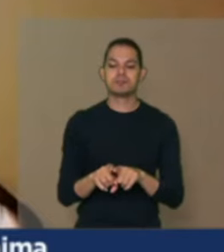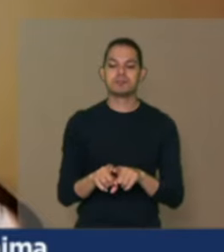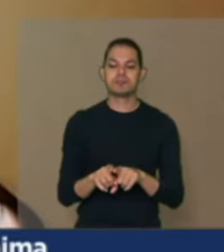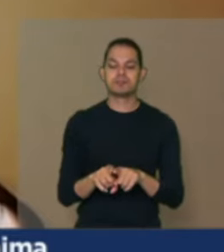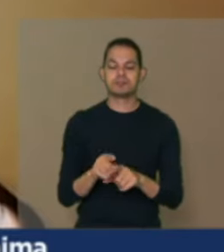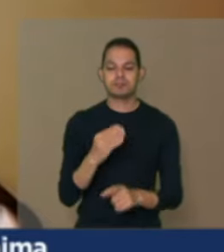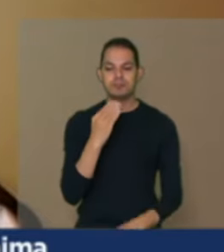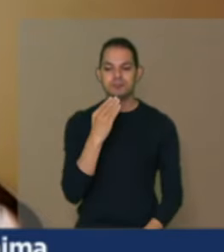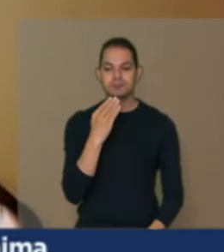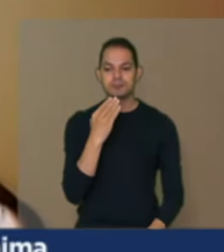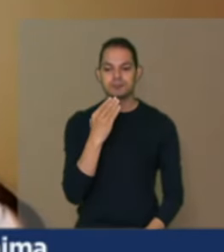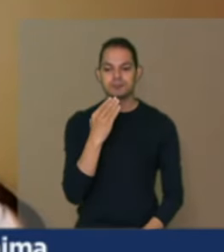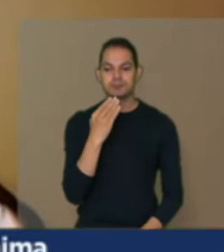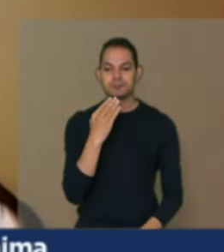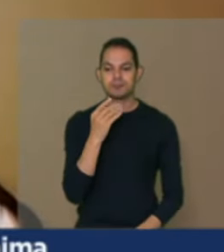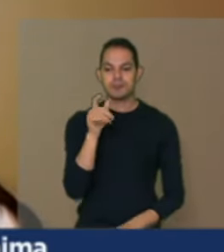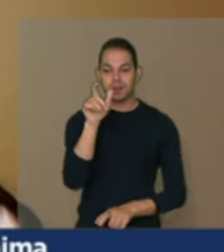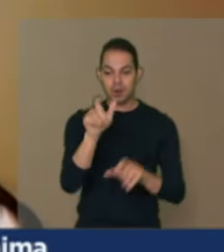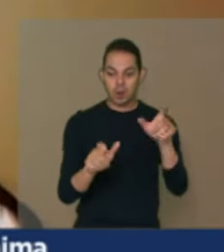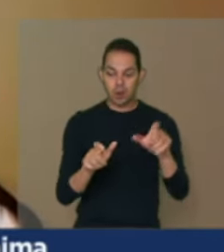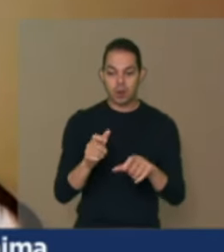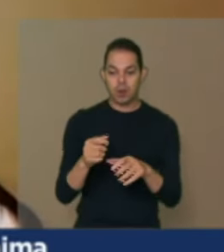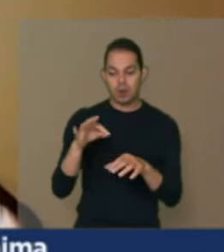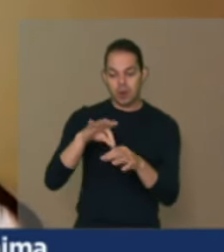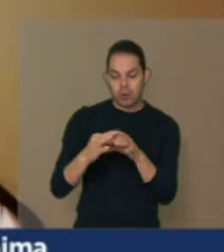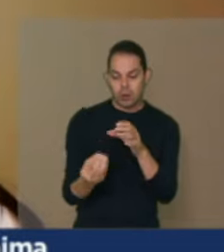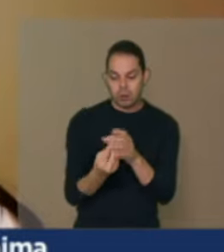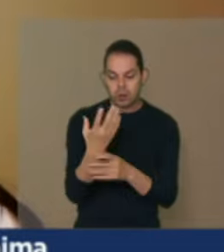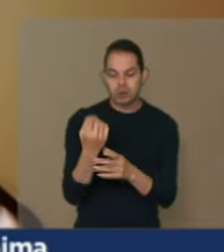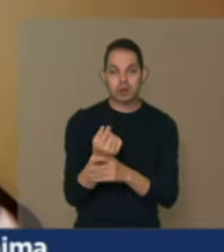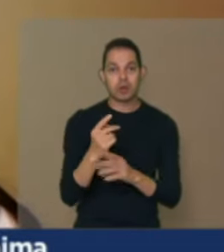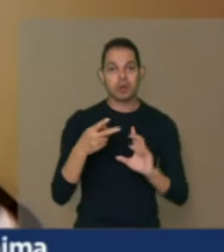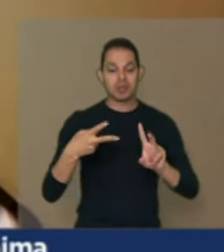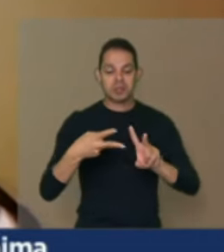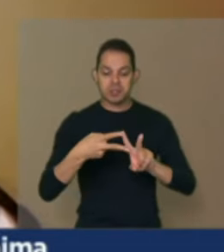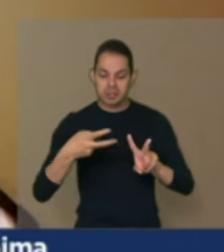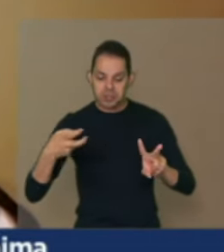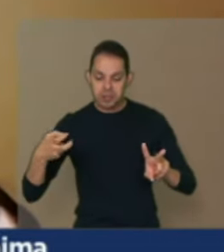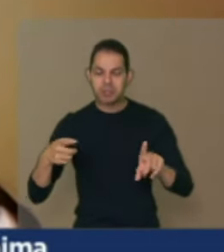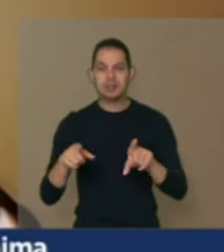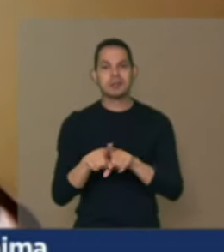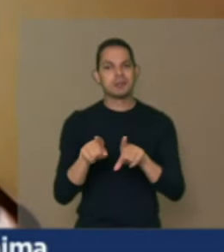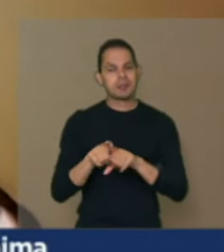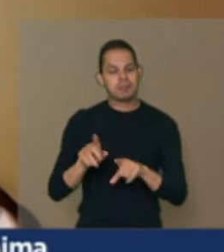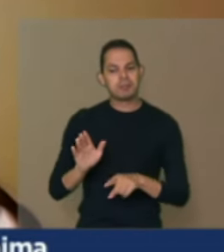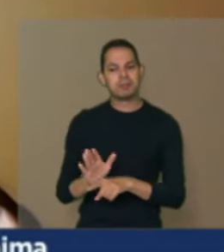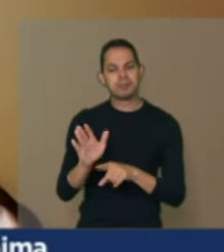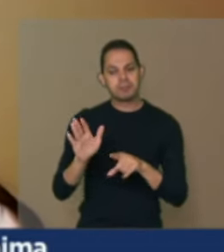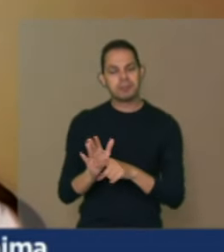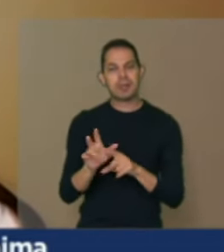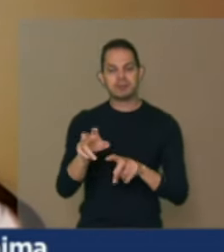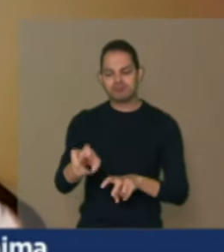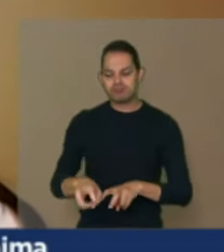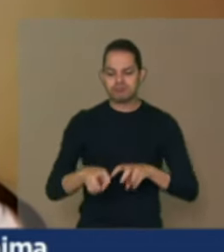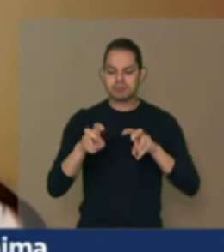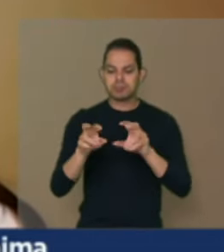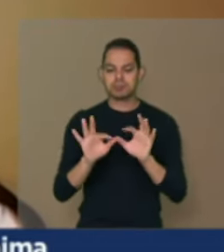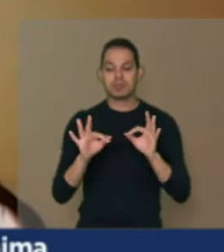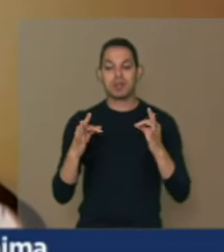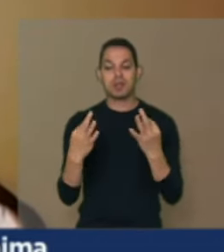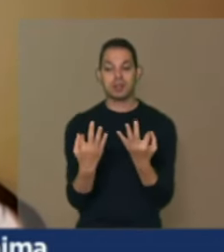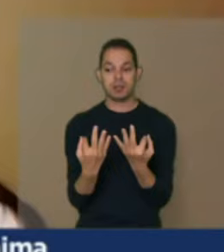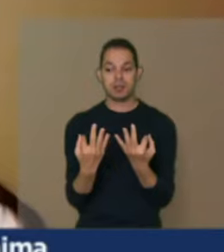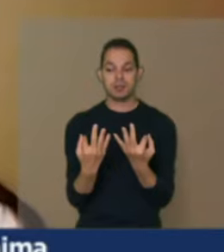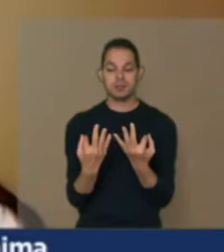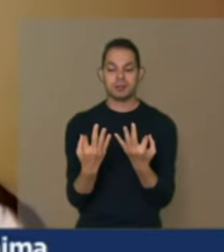o produtor indígena o produtor das comunidades indígenas ele também contribui diretamente a questão da agricultura familiar nela a gente